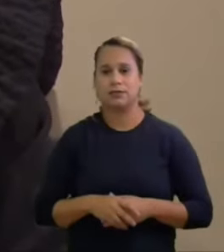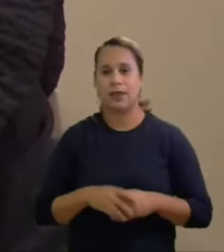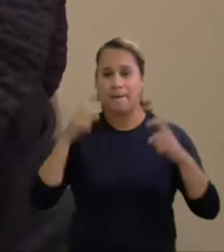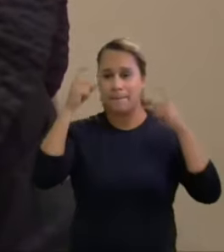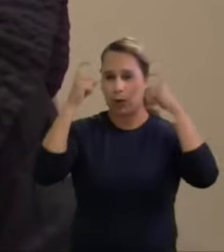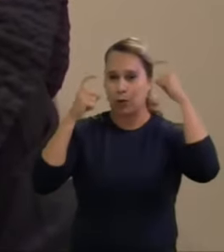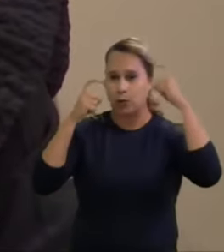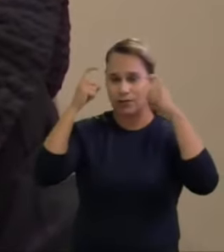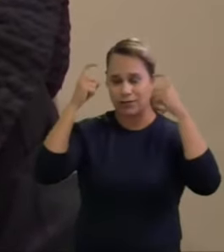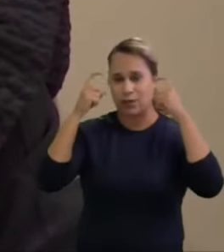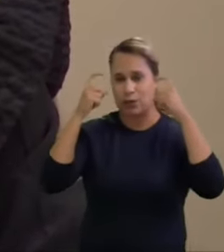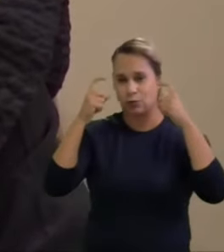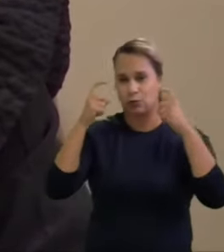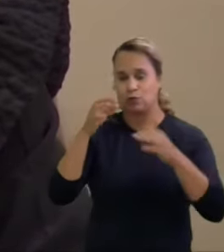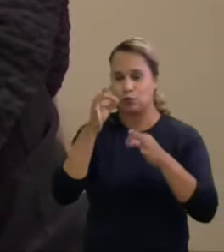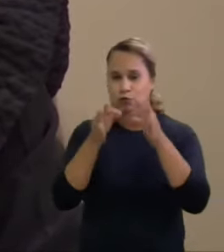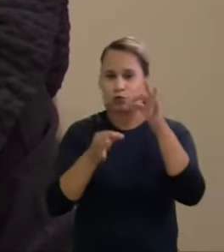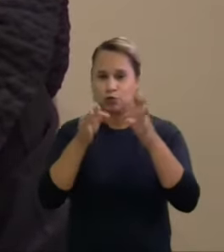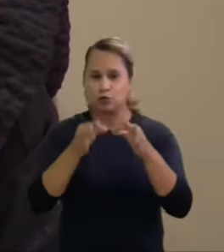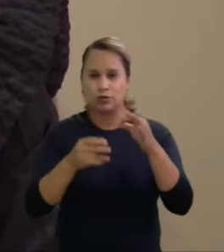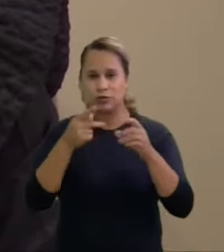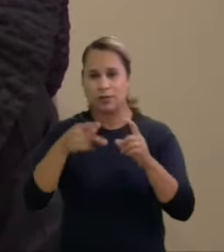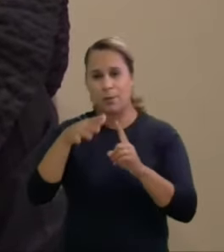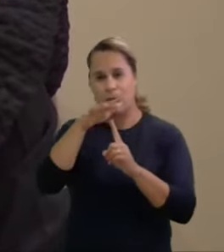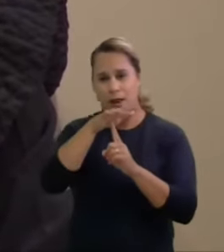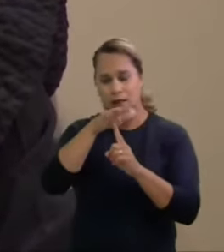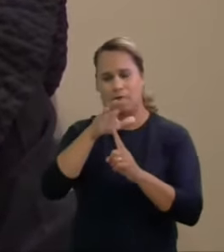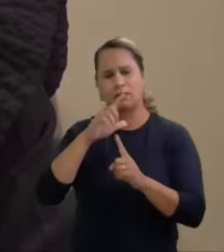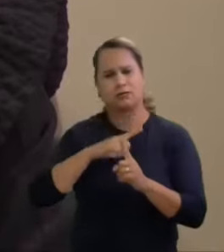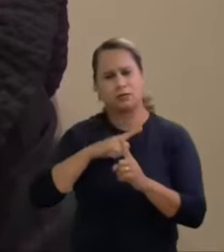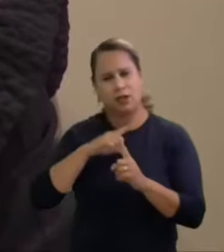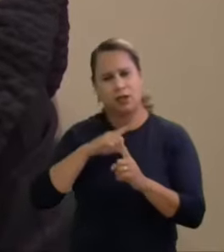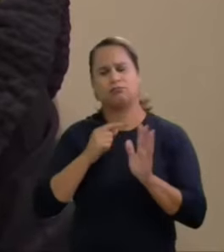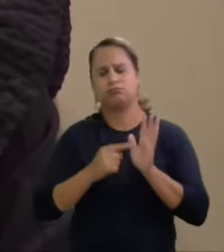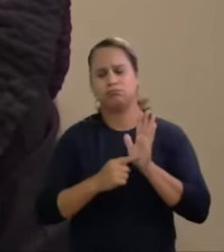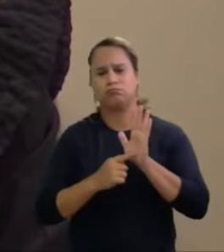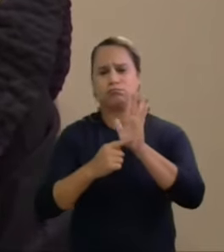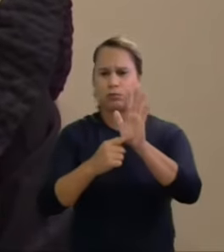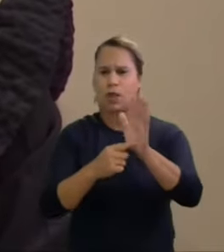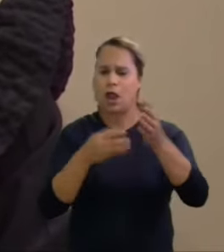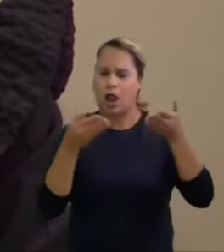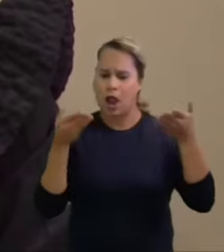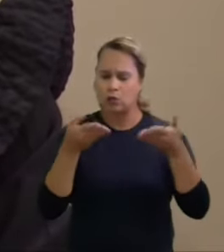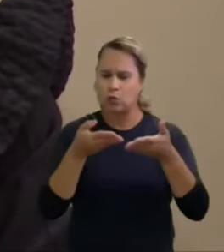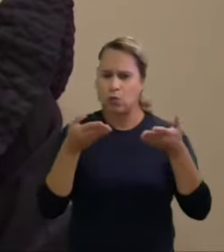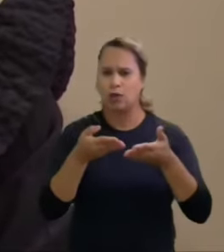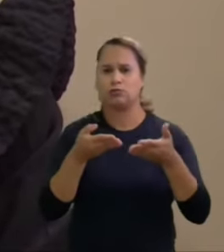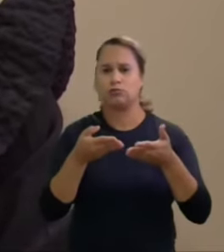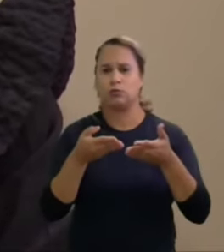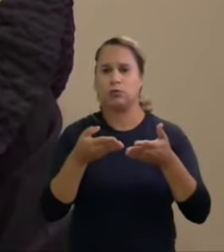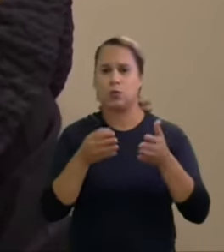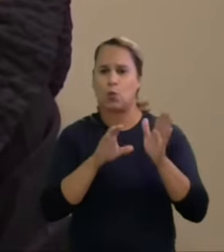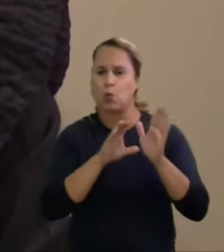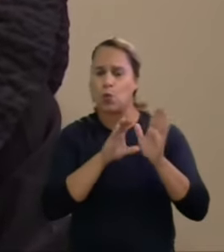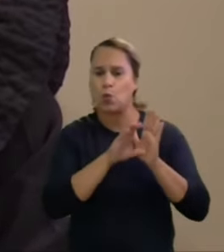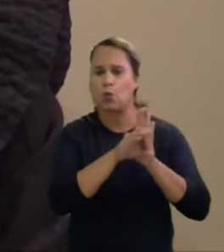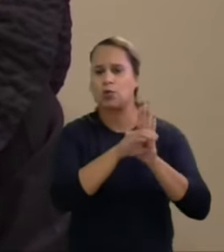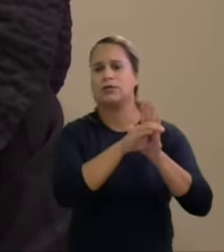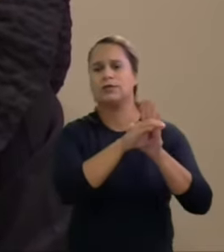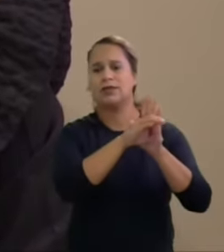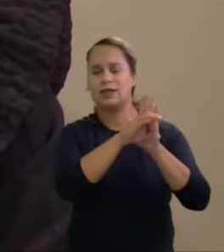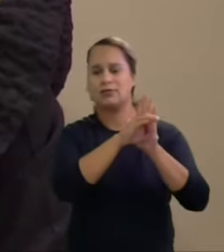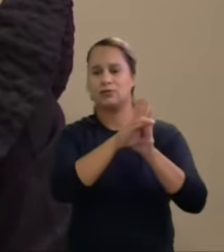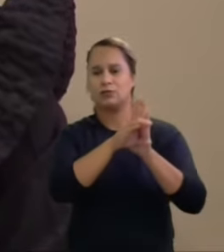eleitoral tem de trazer a atualidade dos conceitos jurídicos e a aplicação deles dentro